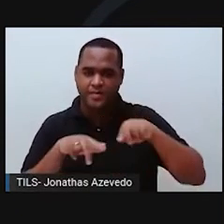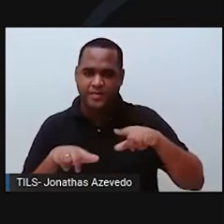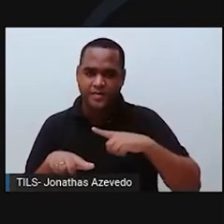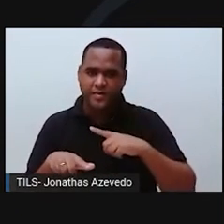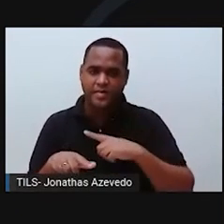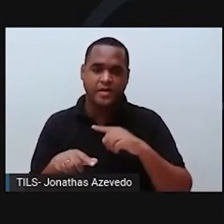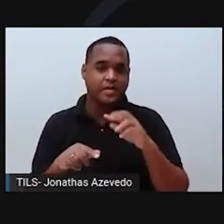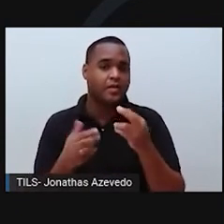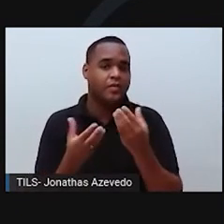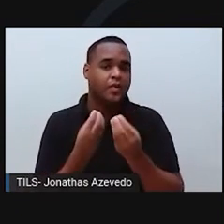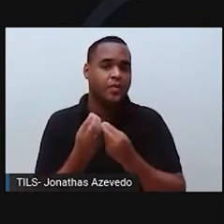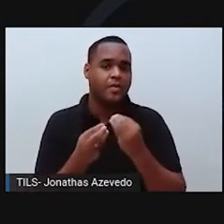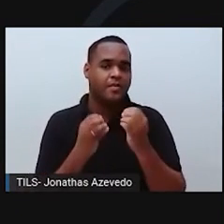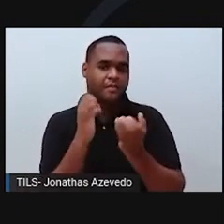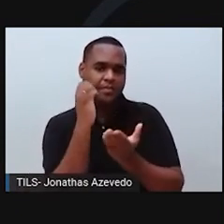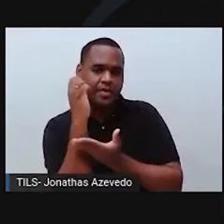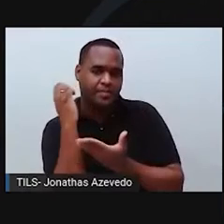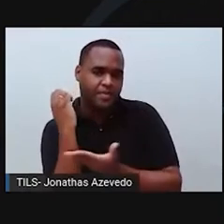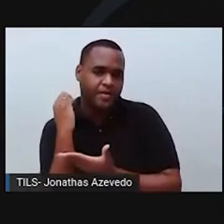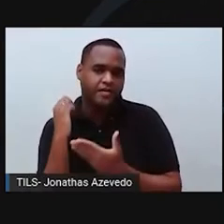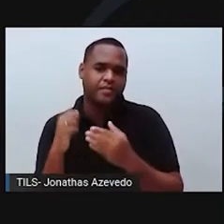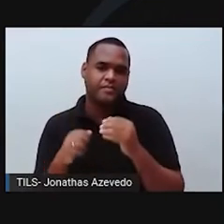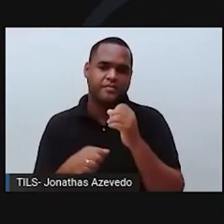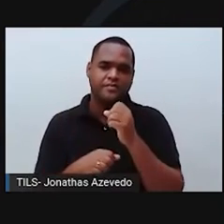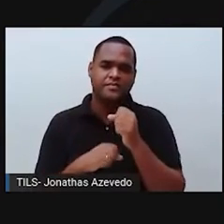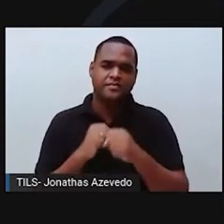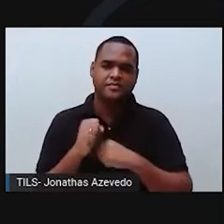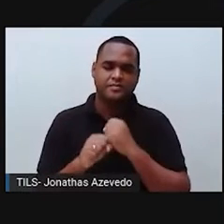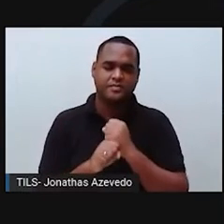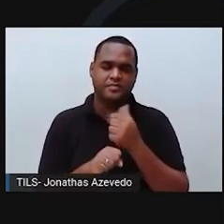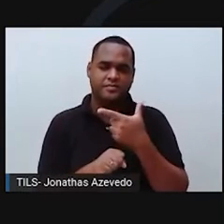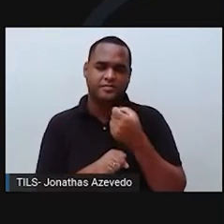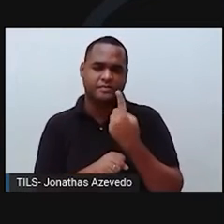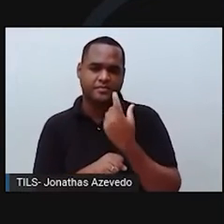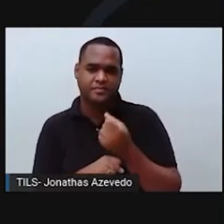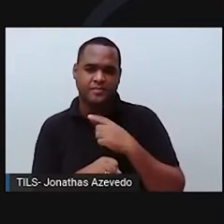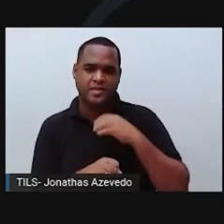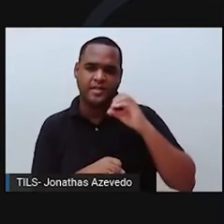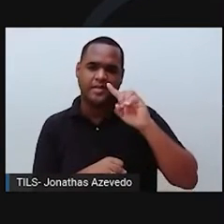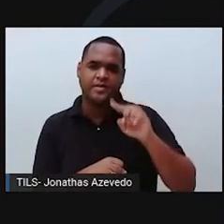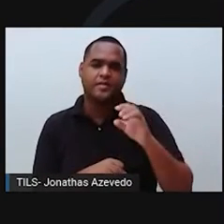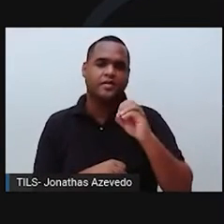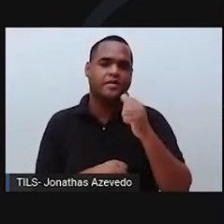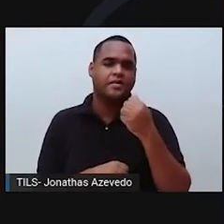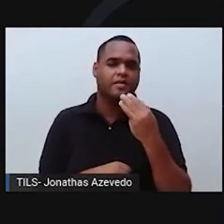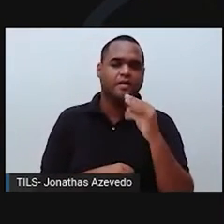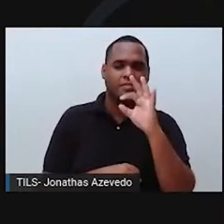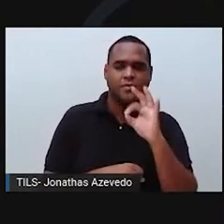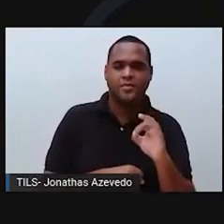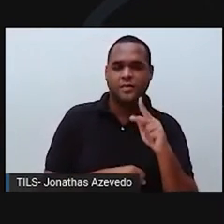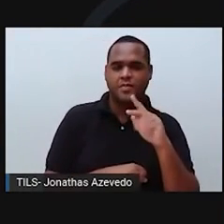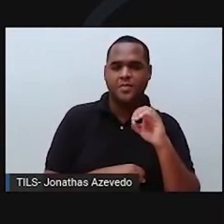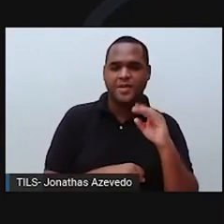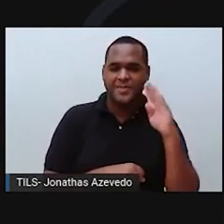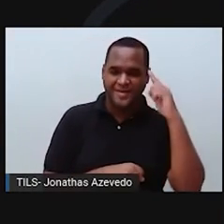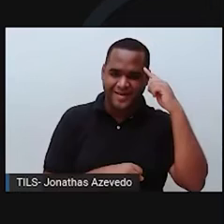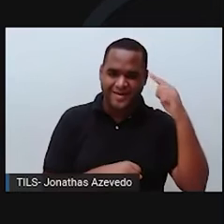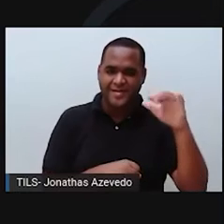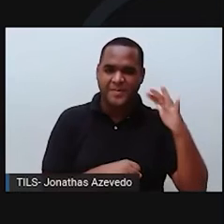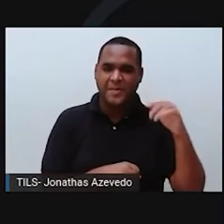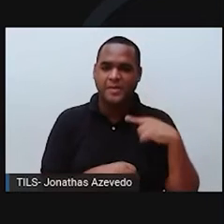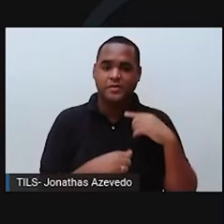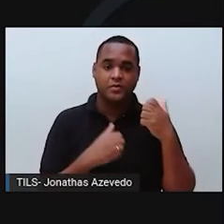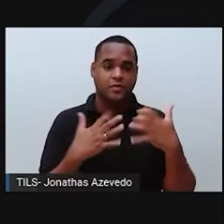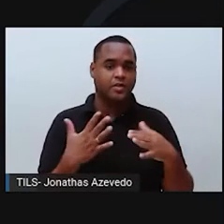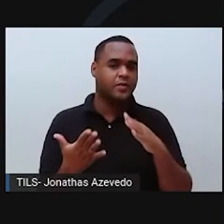durante os anos de 2007 a 2016 representou apenas 0,013% do PIB médio no mesmo período. Além disso,